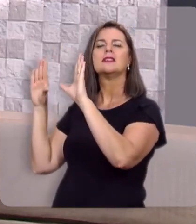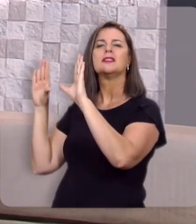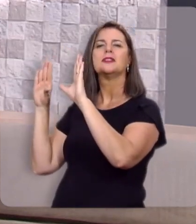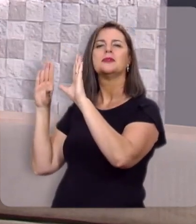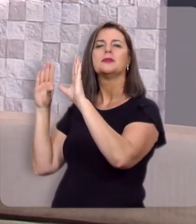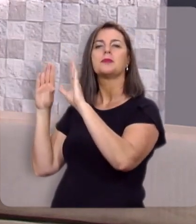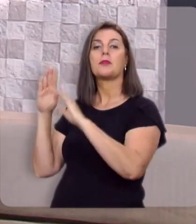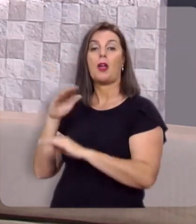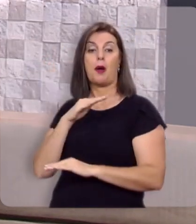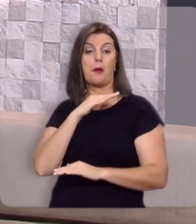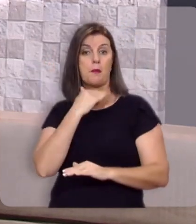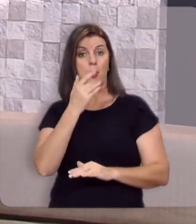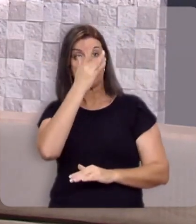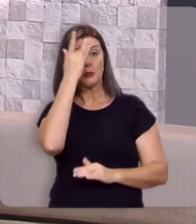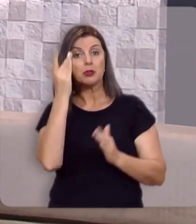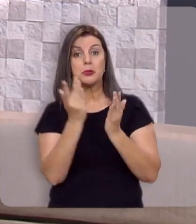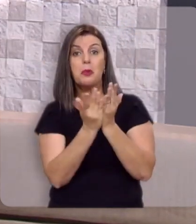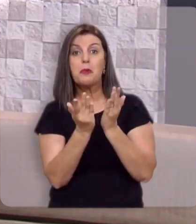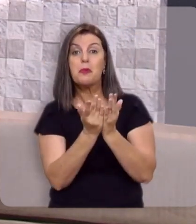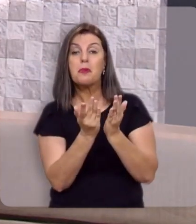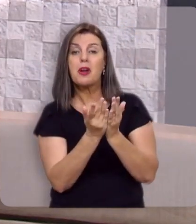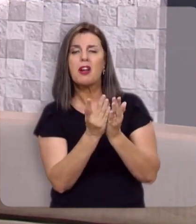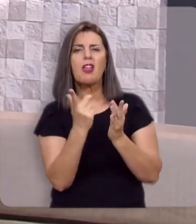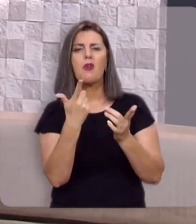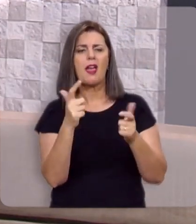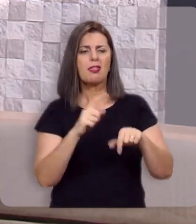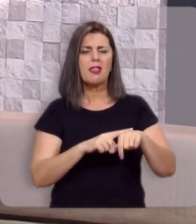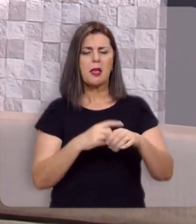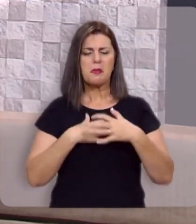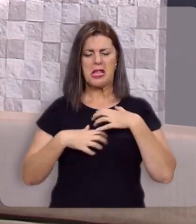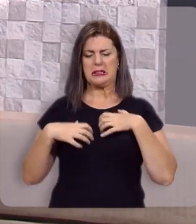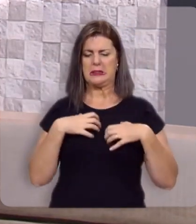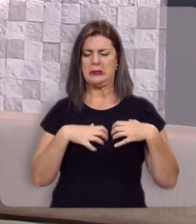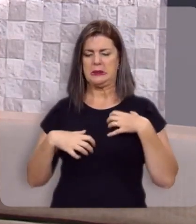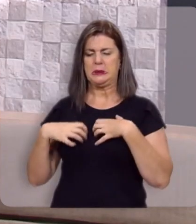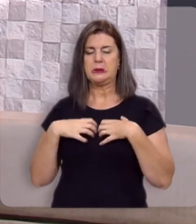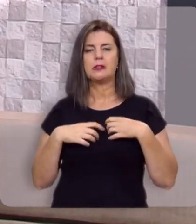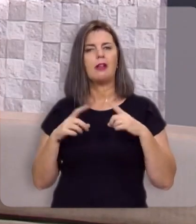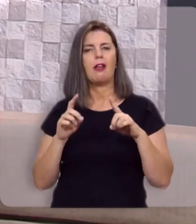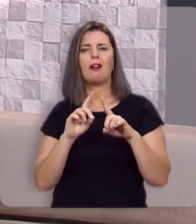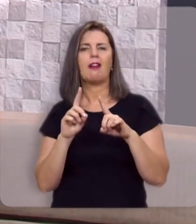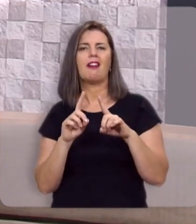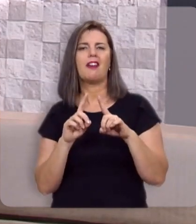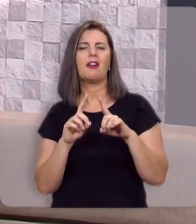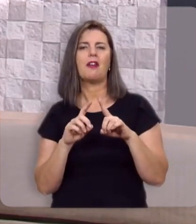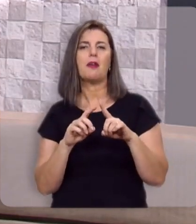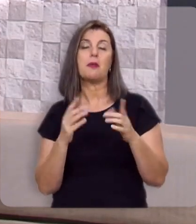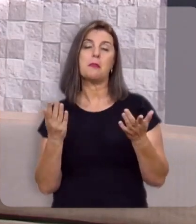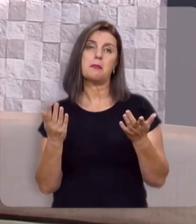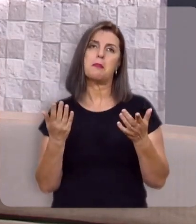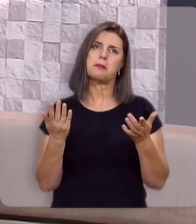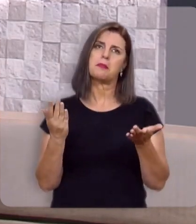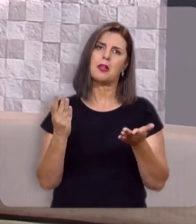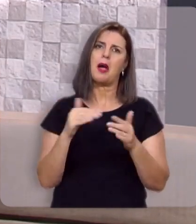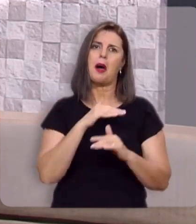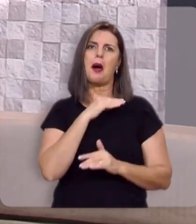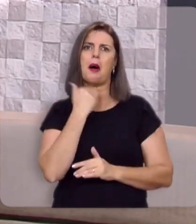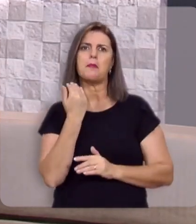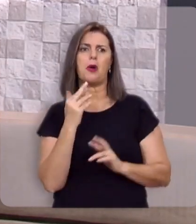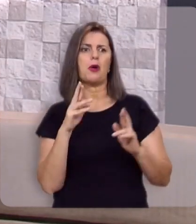A morte para o crente não é um momento de desespero, não. Embora a morte seja